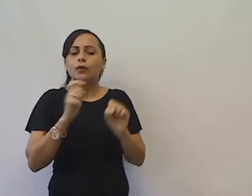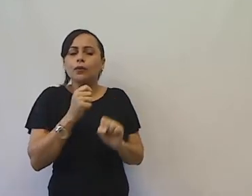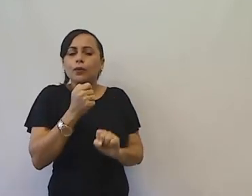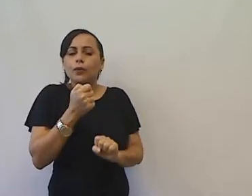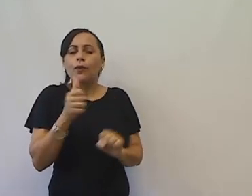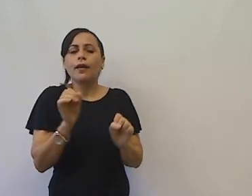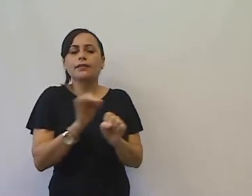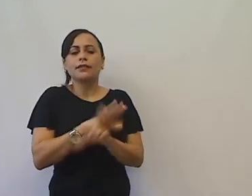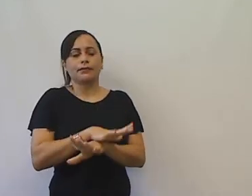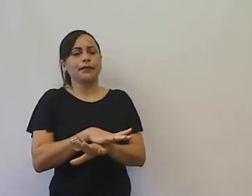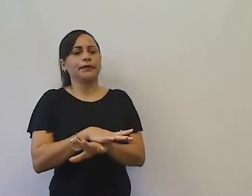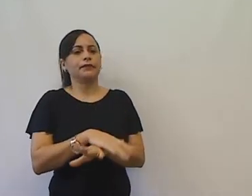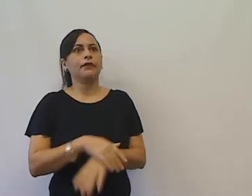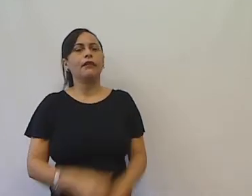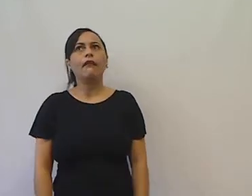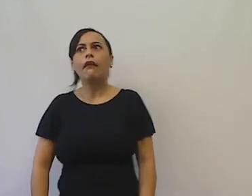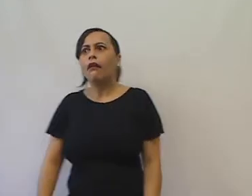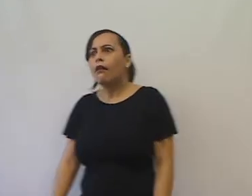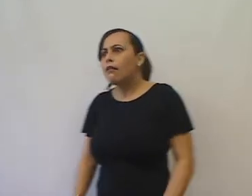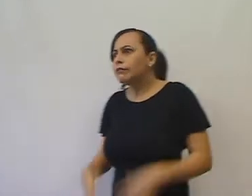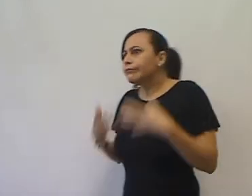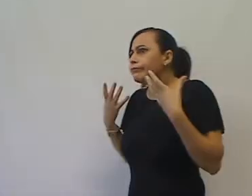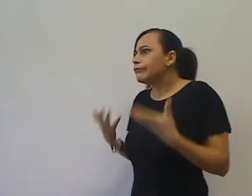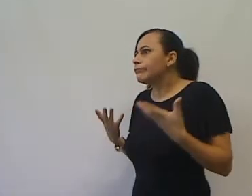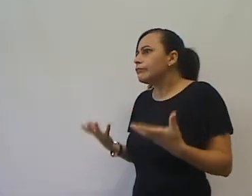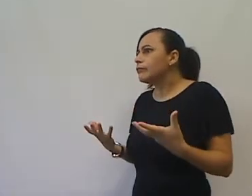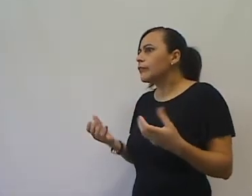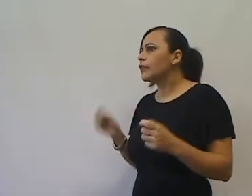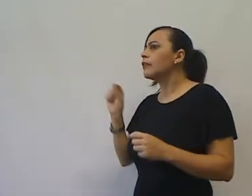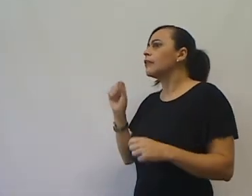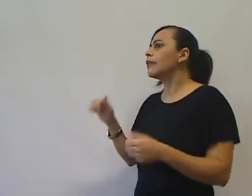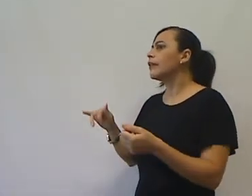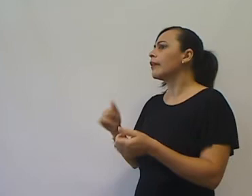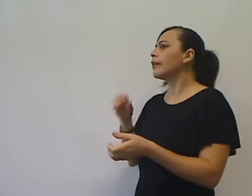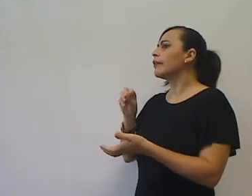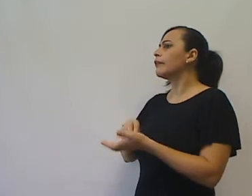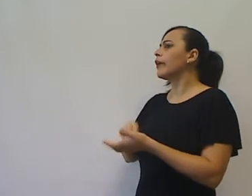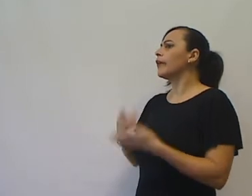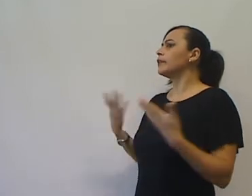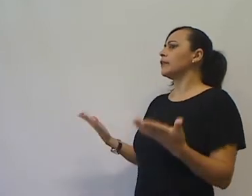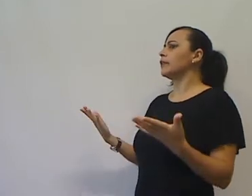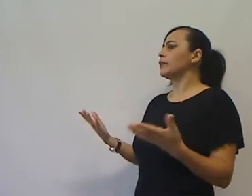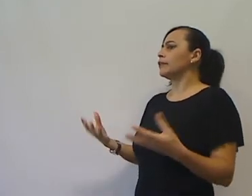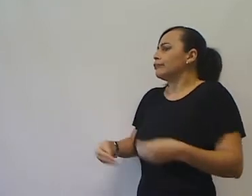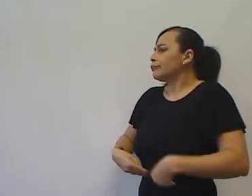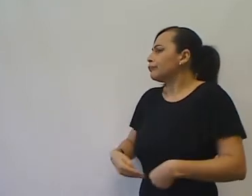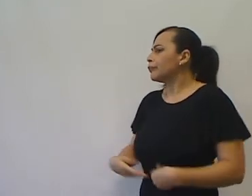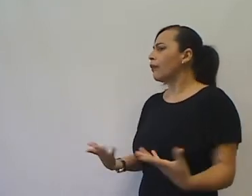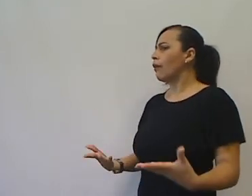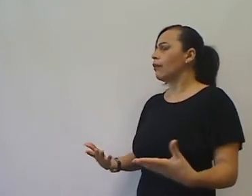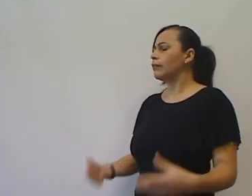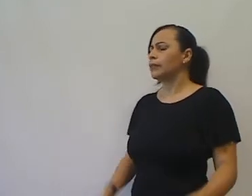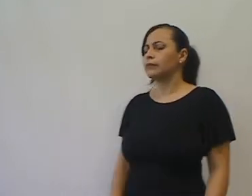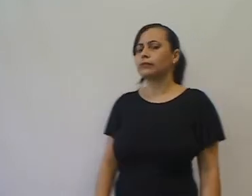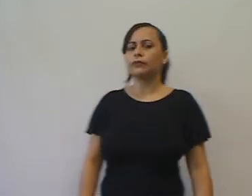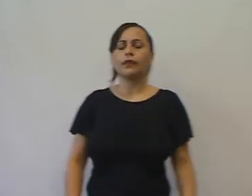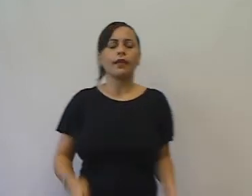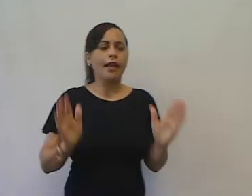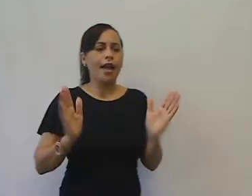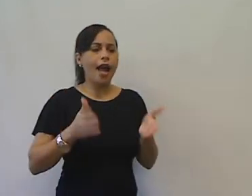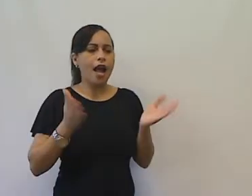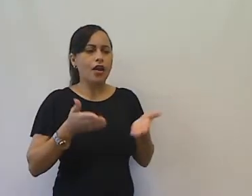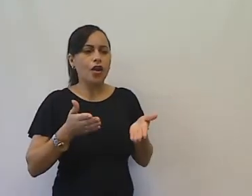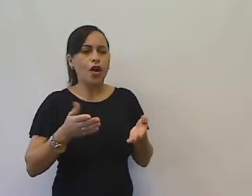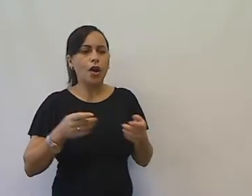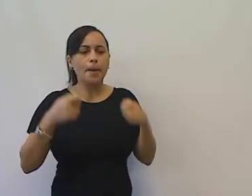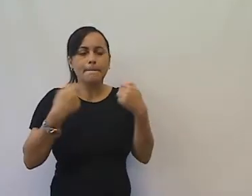o que falta ainda? Já estou com muita fome. Agora, para finalizar, eu preciso de um pedacinho de tolcinho e